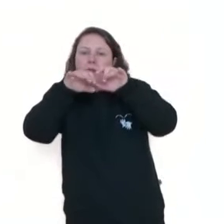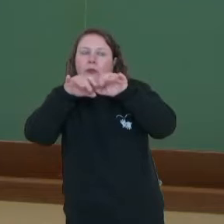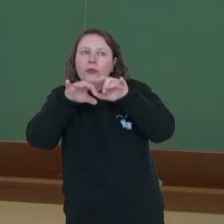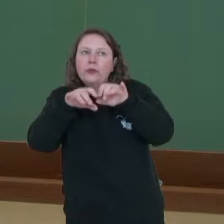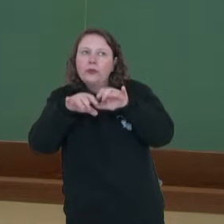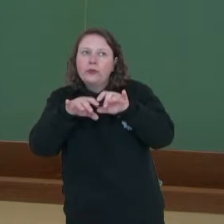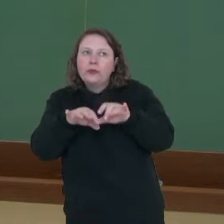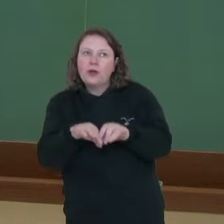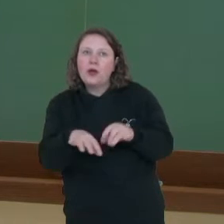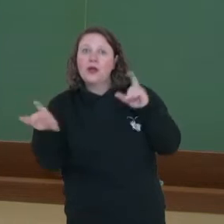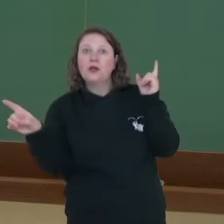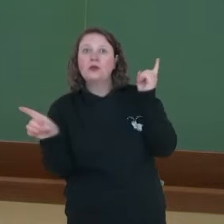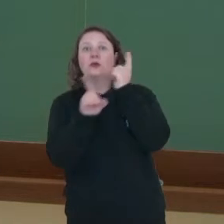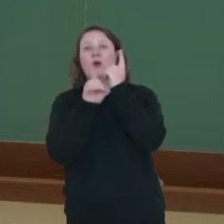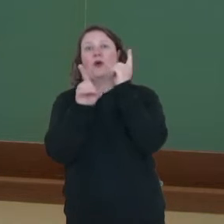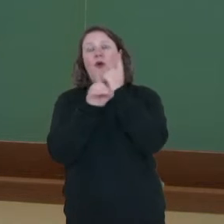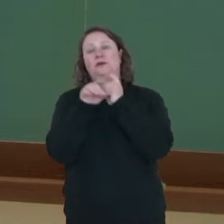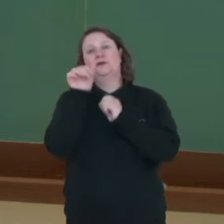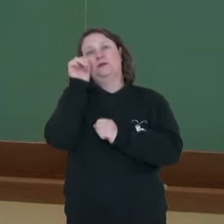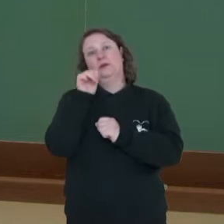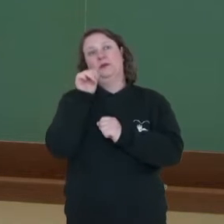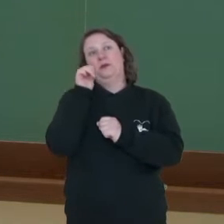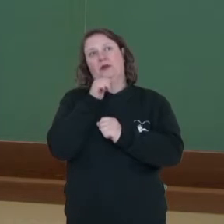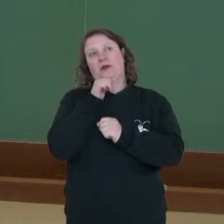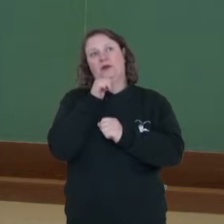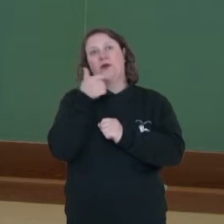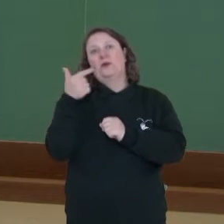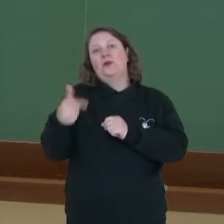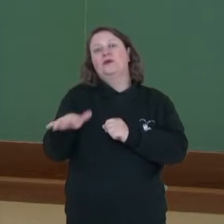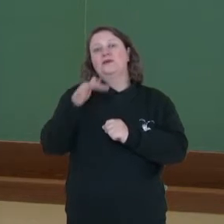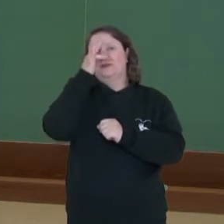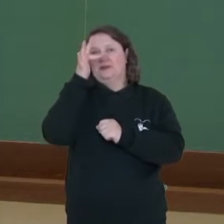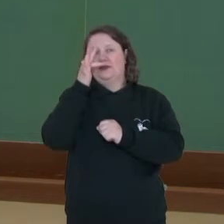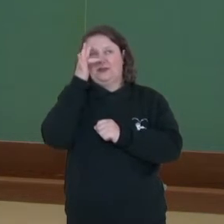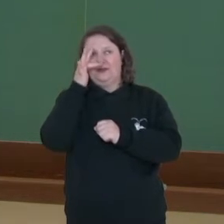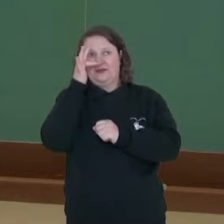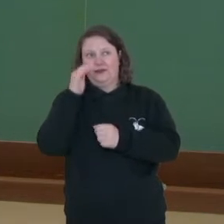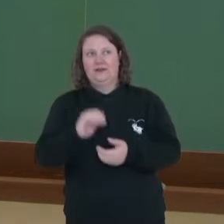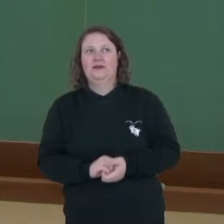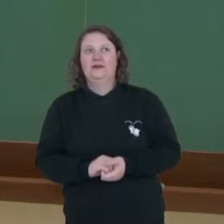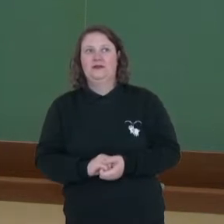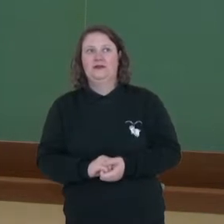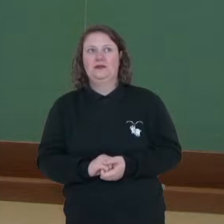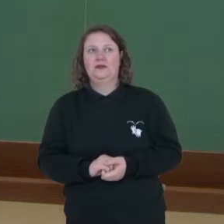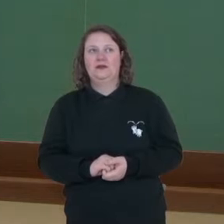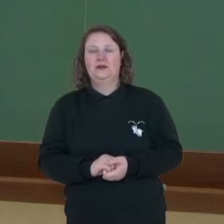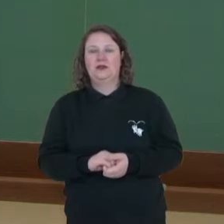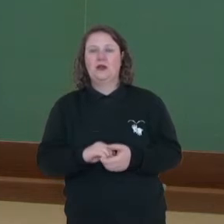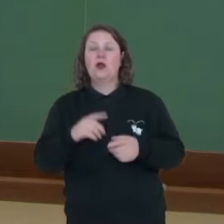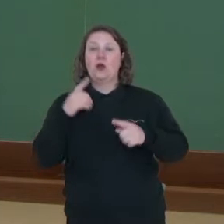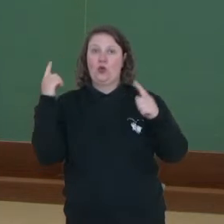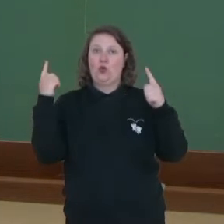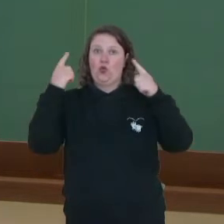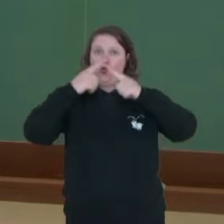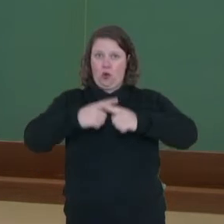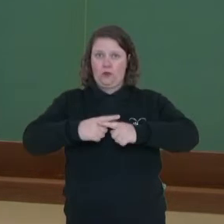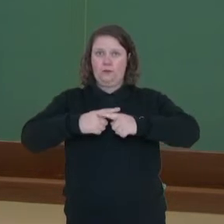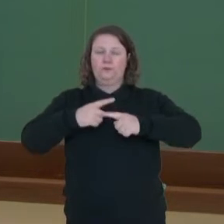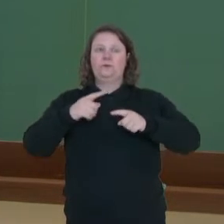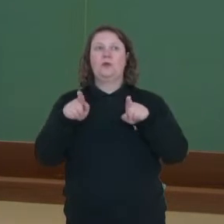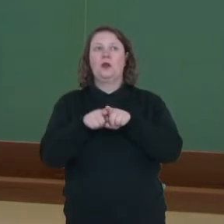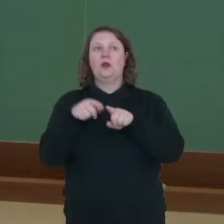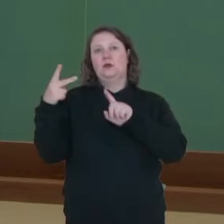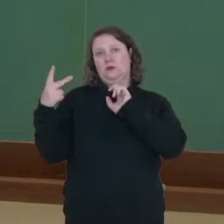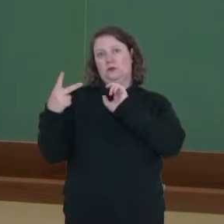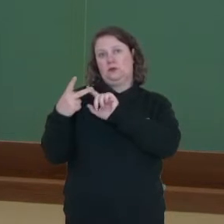com o feminino de uma outra flor. Então, vai gerar um novo indivíduo. É fecundação cruzada. Nessa segunda imagem,